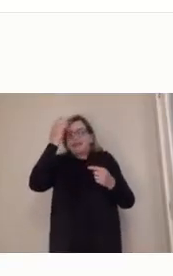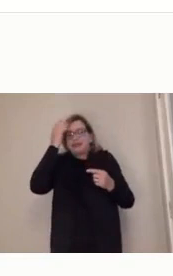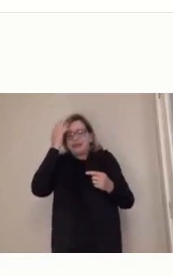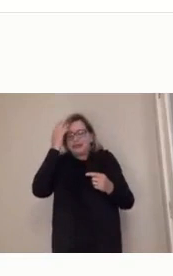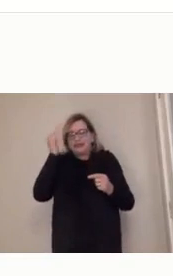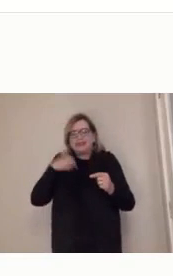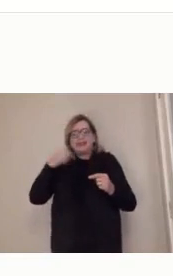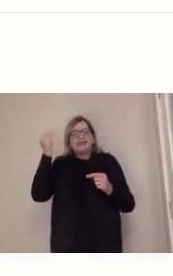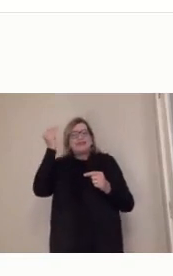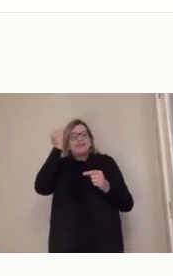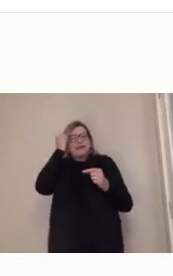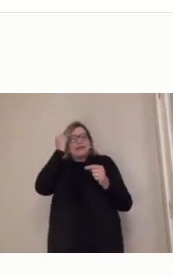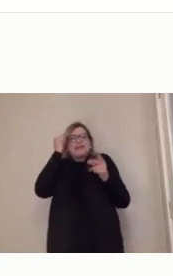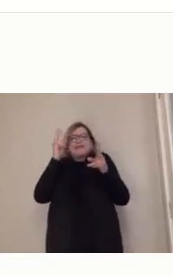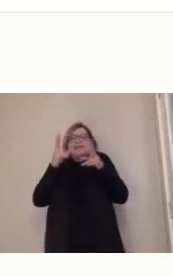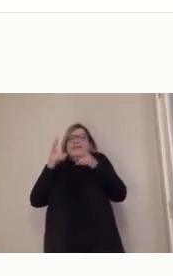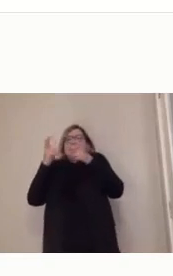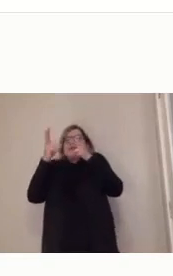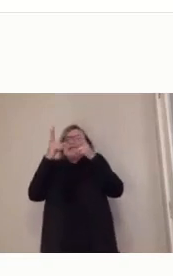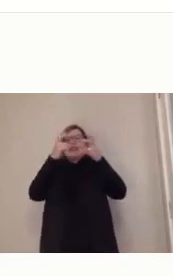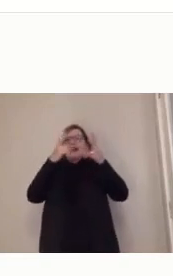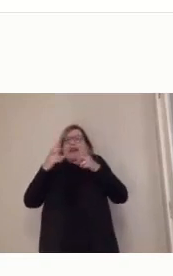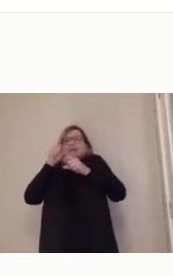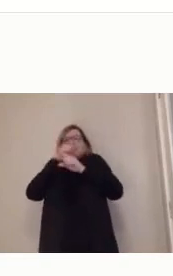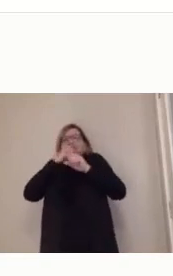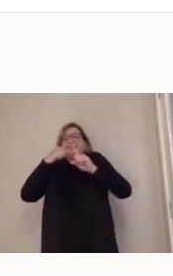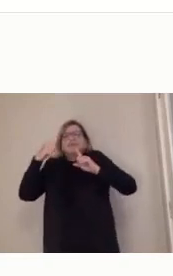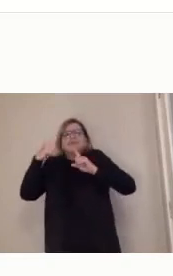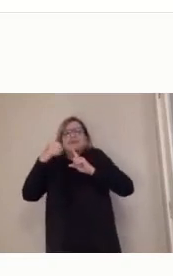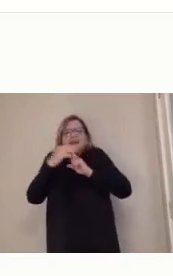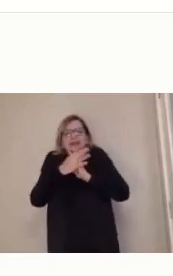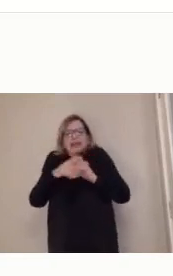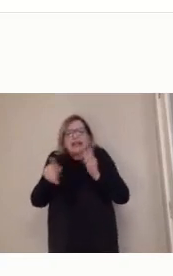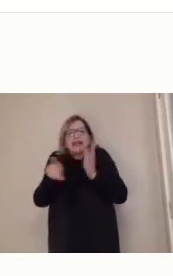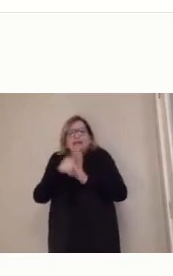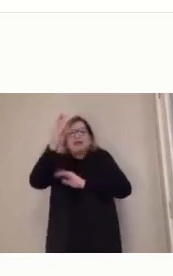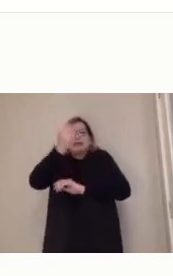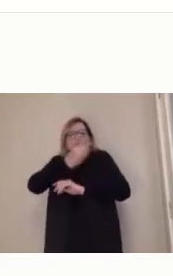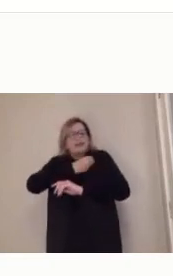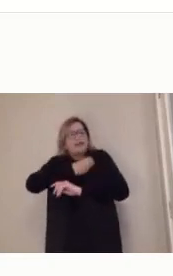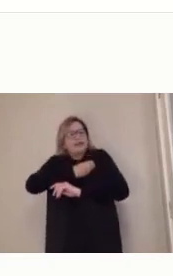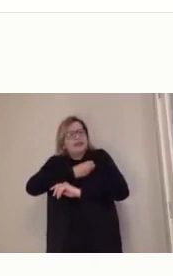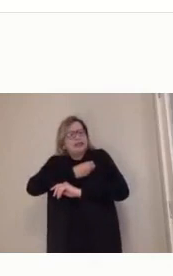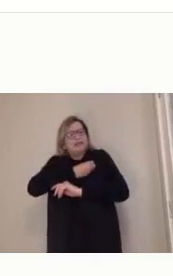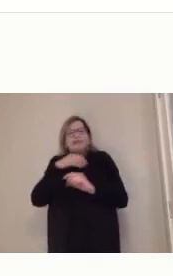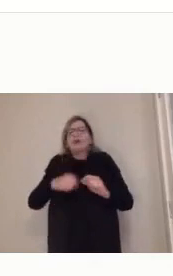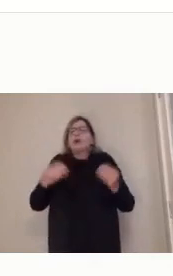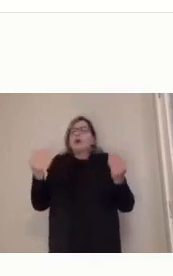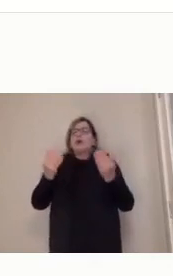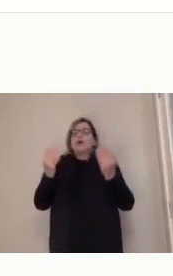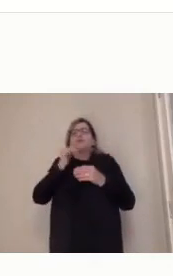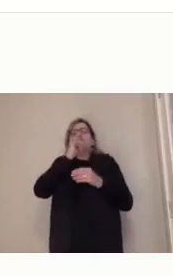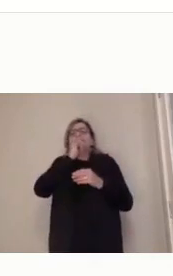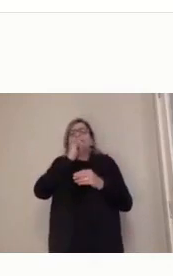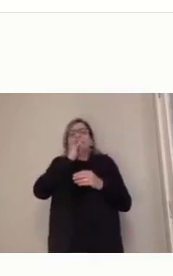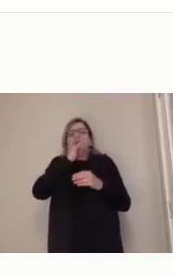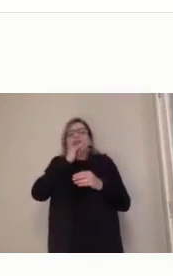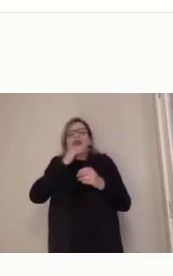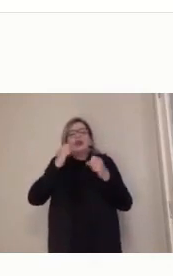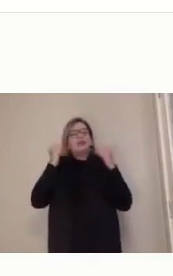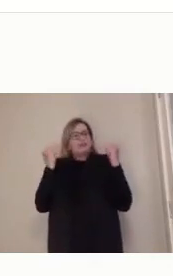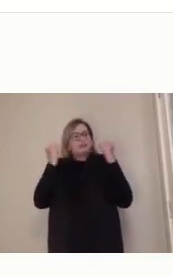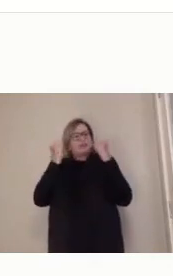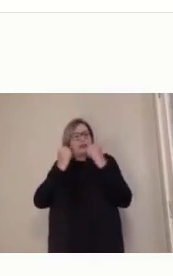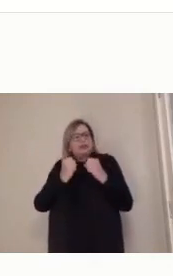se colocando, né, na sua própria vida, então hoje, por exemplo, você tem condição de viajar, viajar, né,